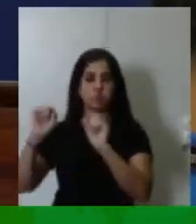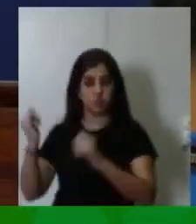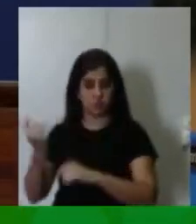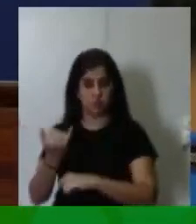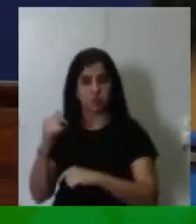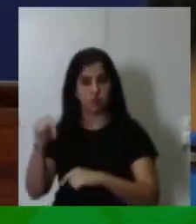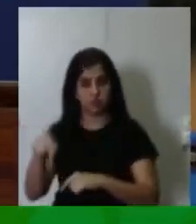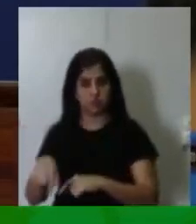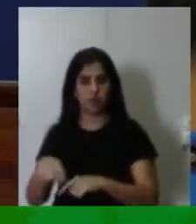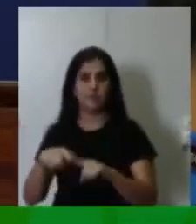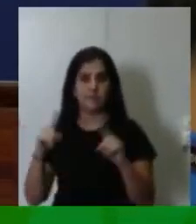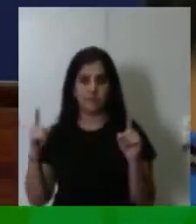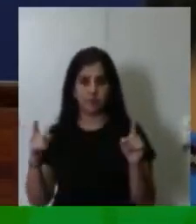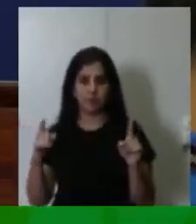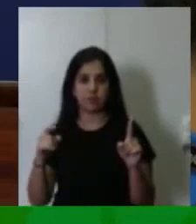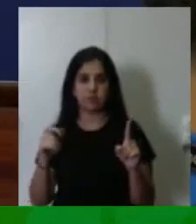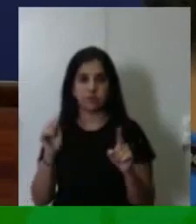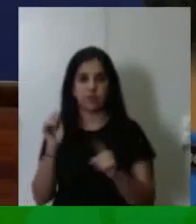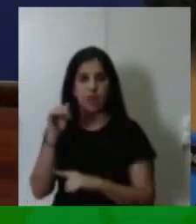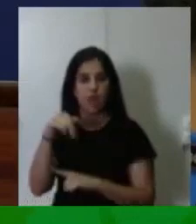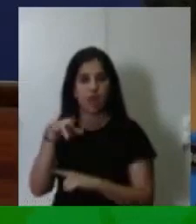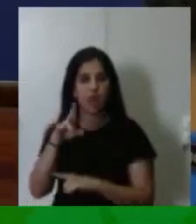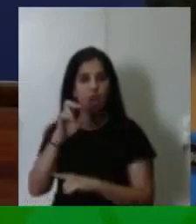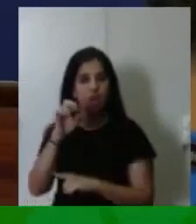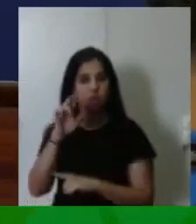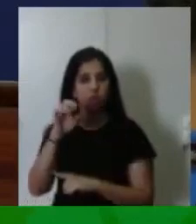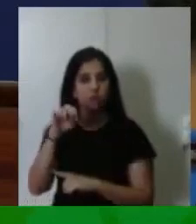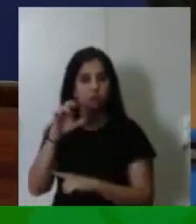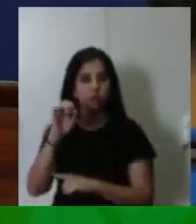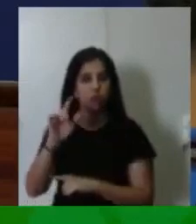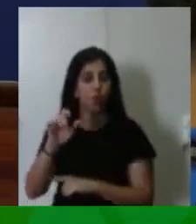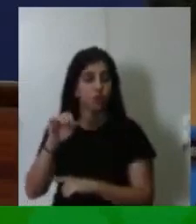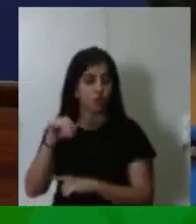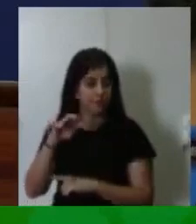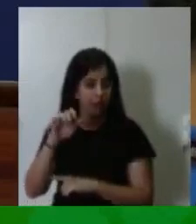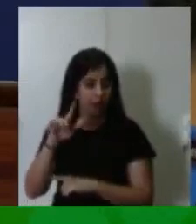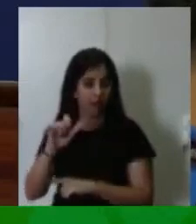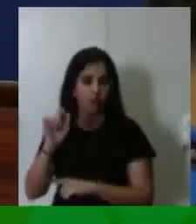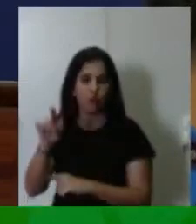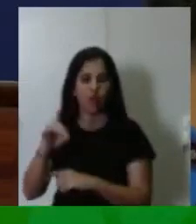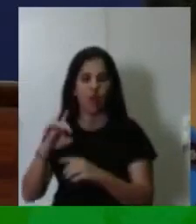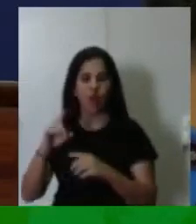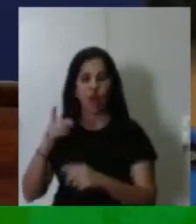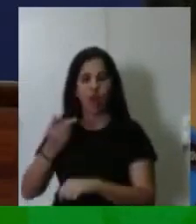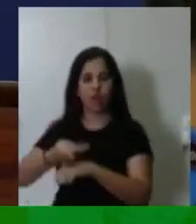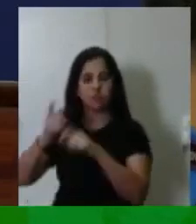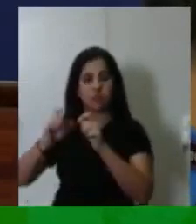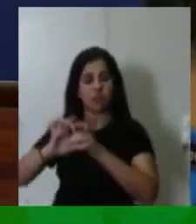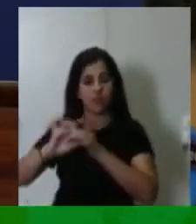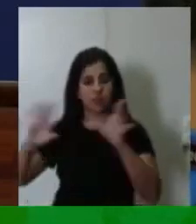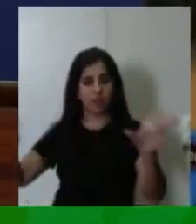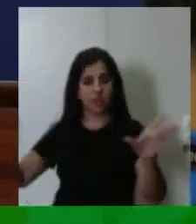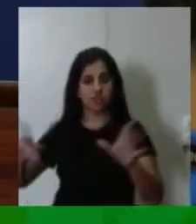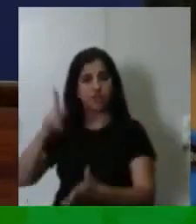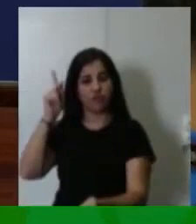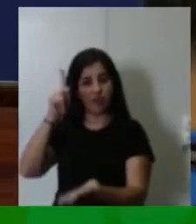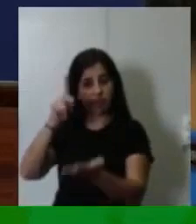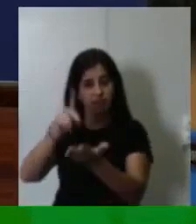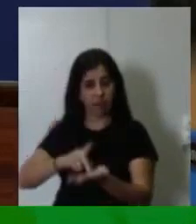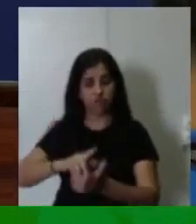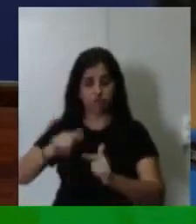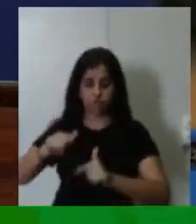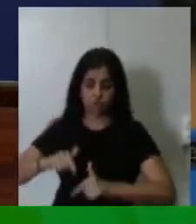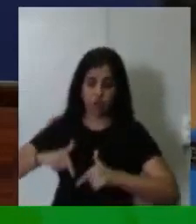Arnundo de Mello, ela é muito importante, é a comenda da liberdade, é a comenda da verdade, da luta dos jornalistas